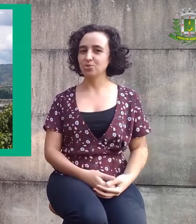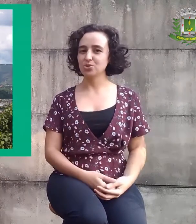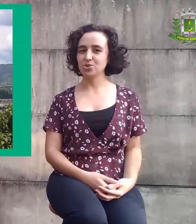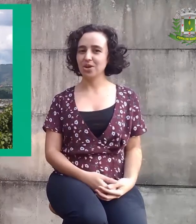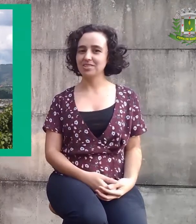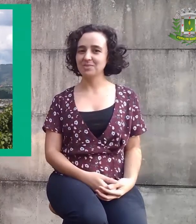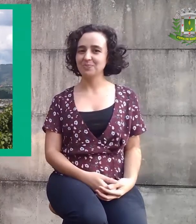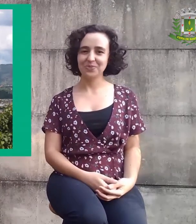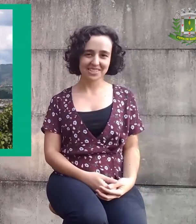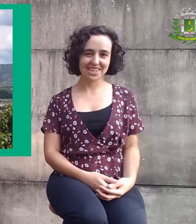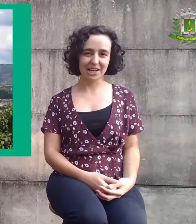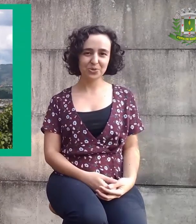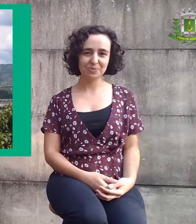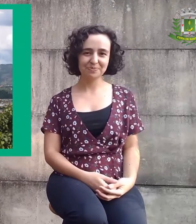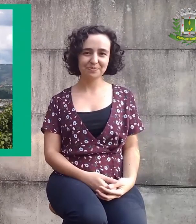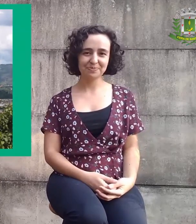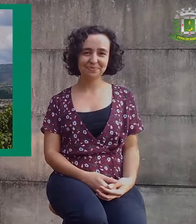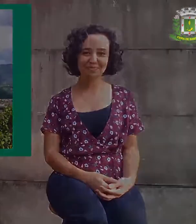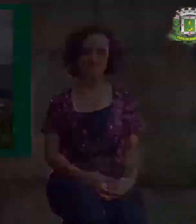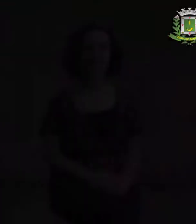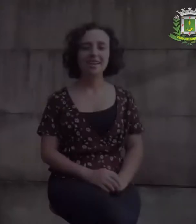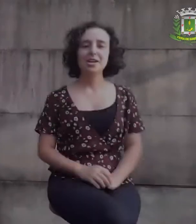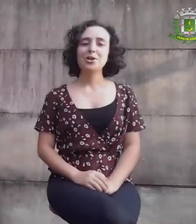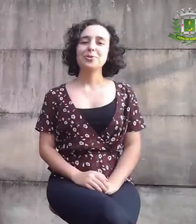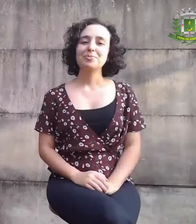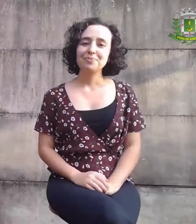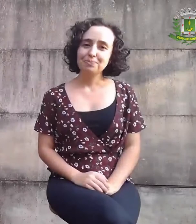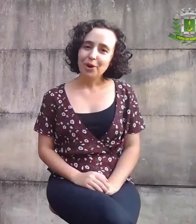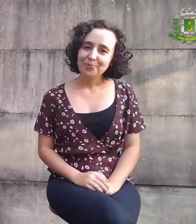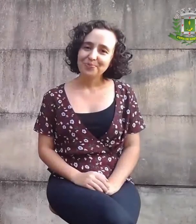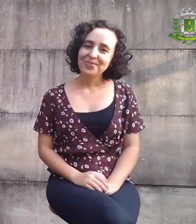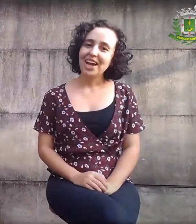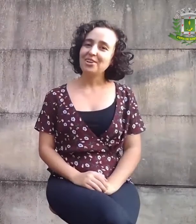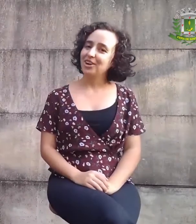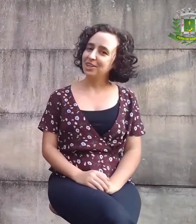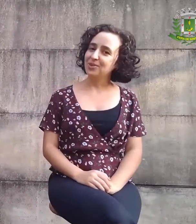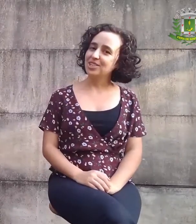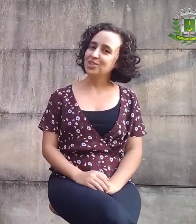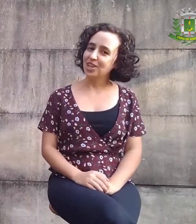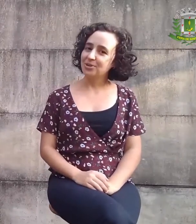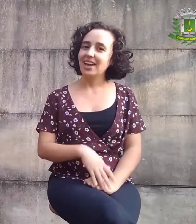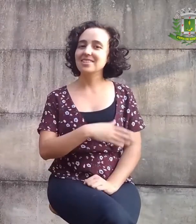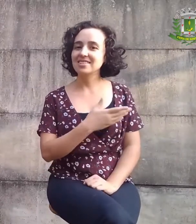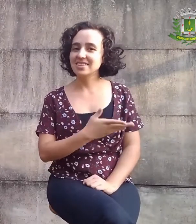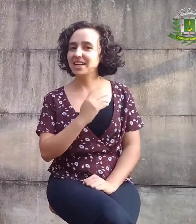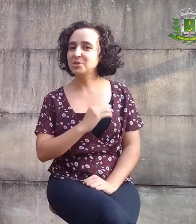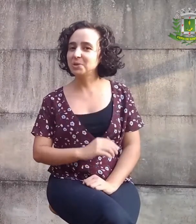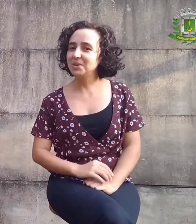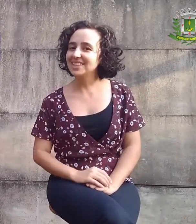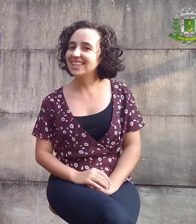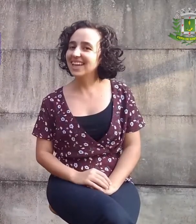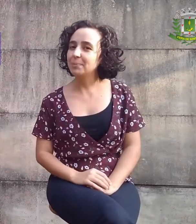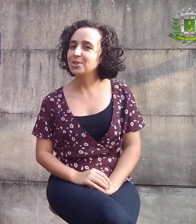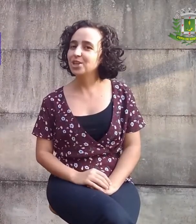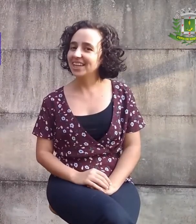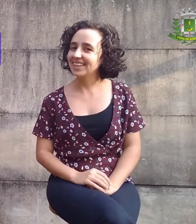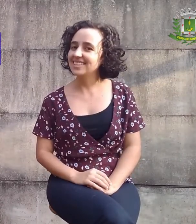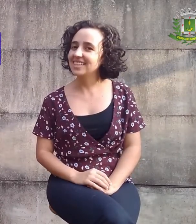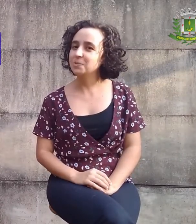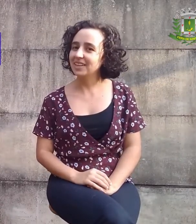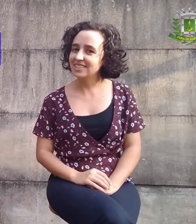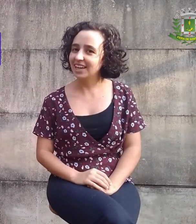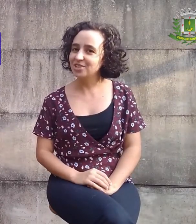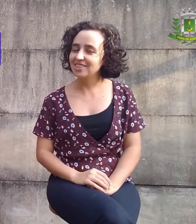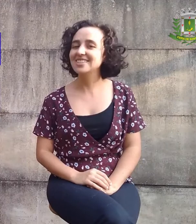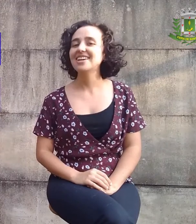e outras construções. Certo? Bom, agora que você já conhece as três primeiras etapas de